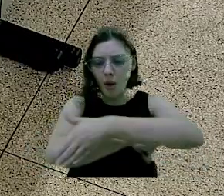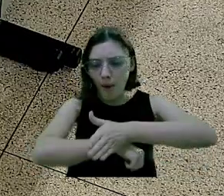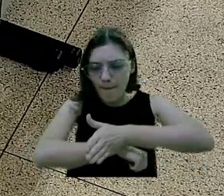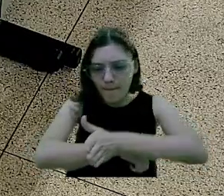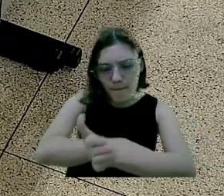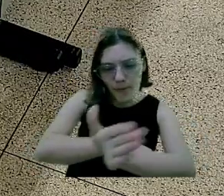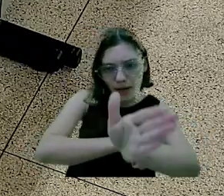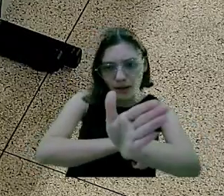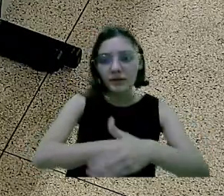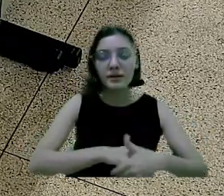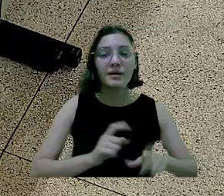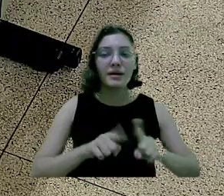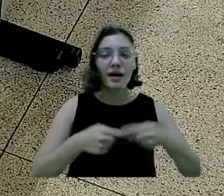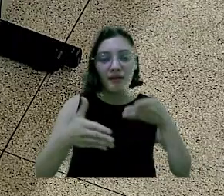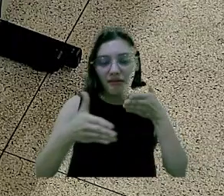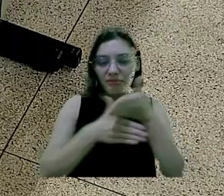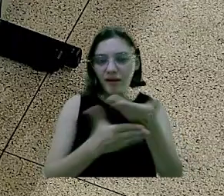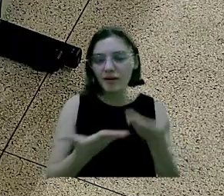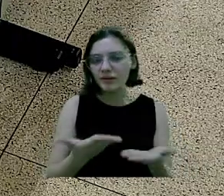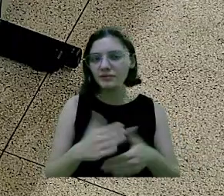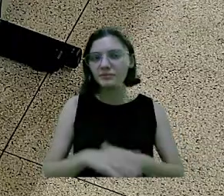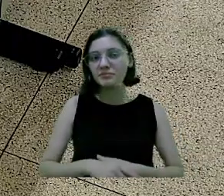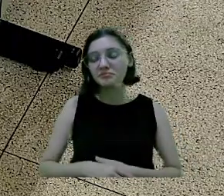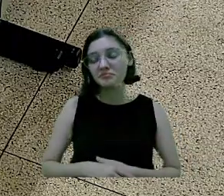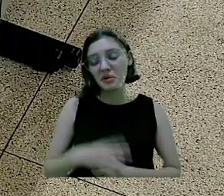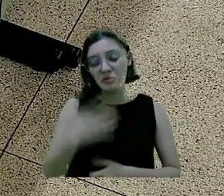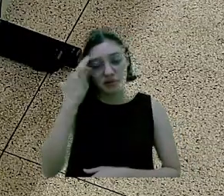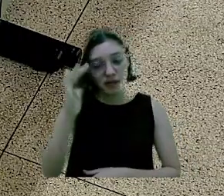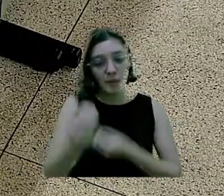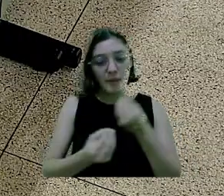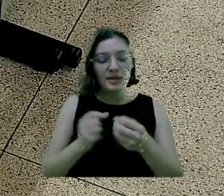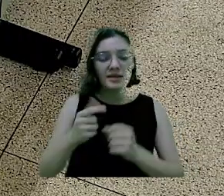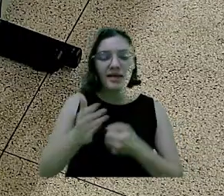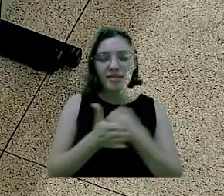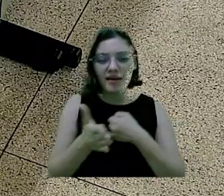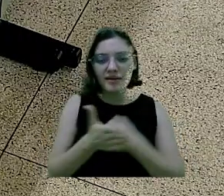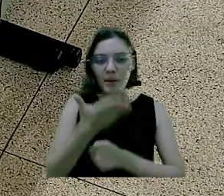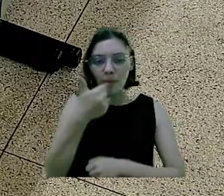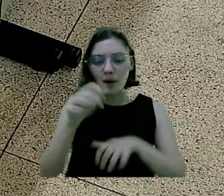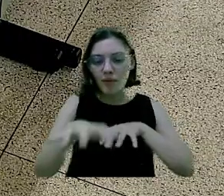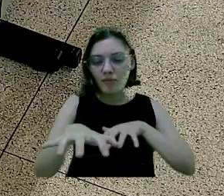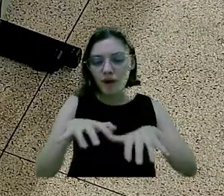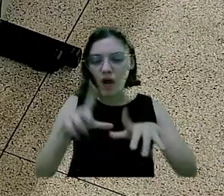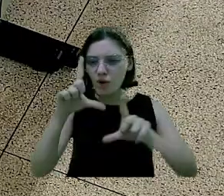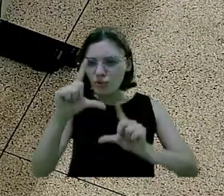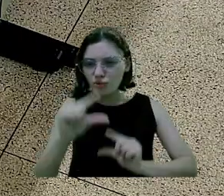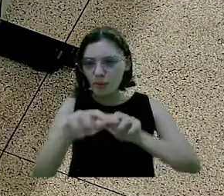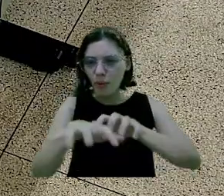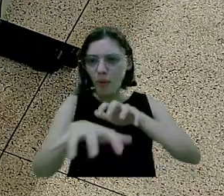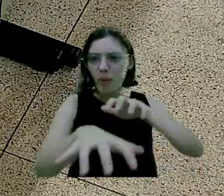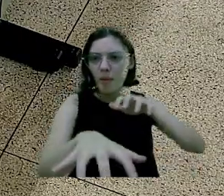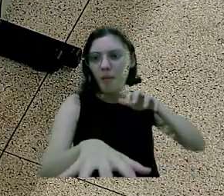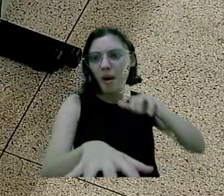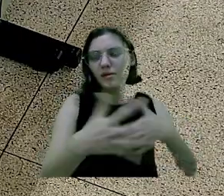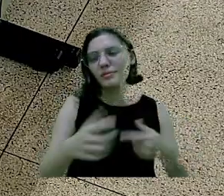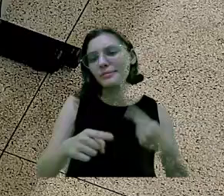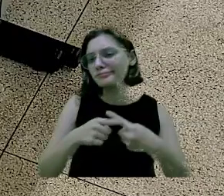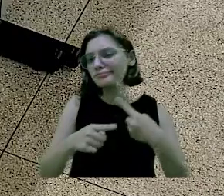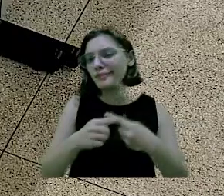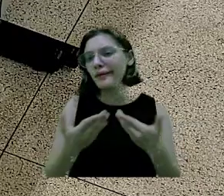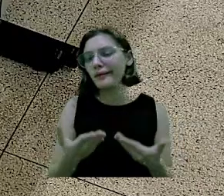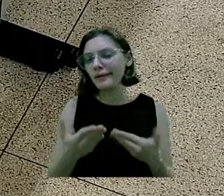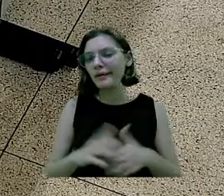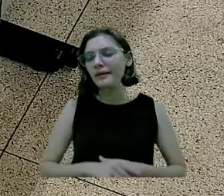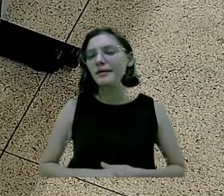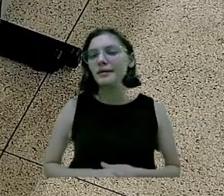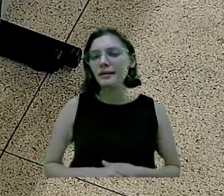conseguir os veículos sair para cima, entrar por baixo, sair por cima, ou vice-versa, para tentar dar um fluxo maior e diminuir a quantidade de veículos ali,